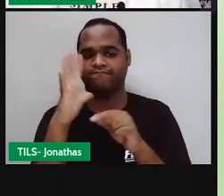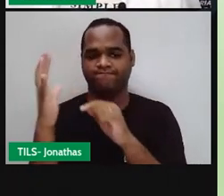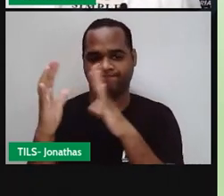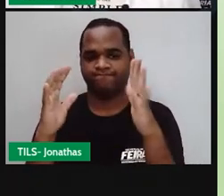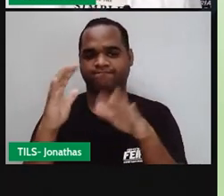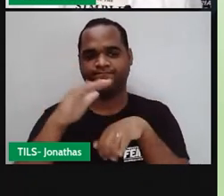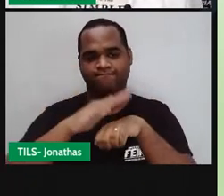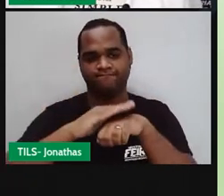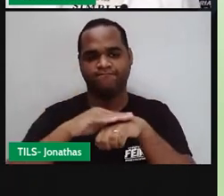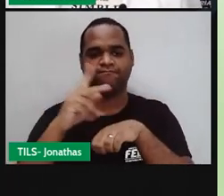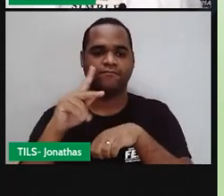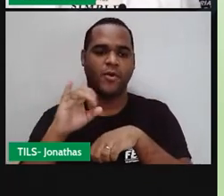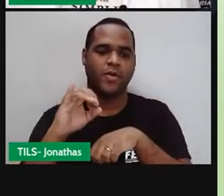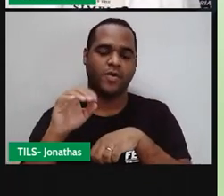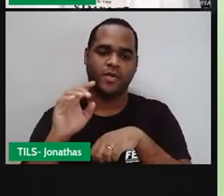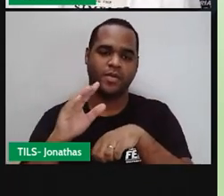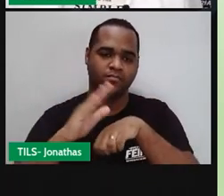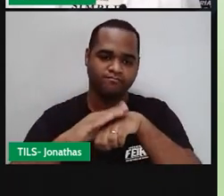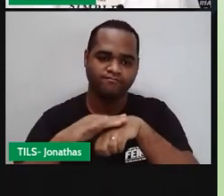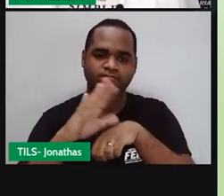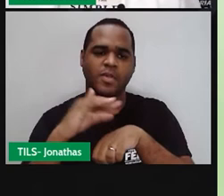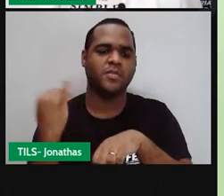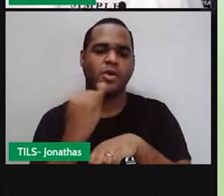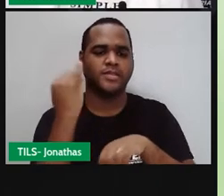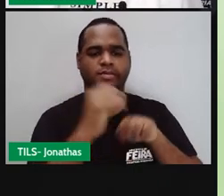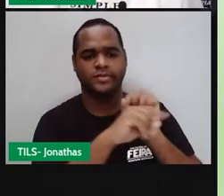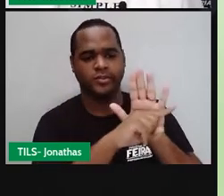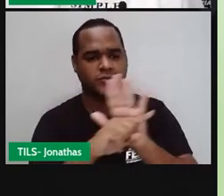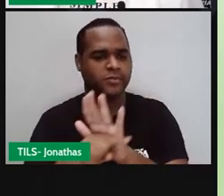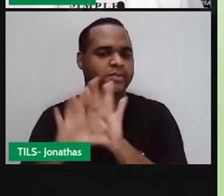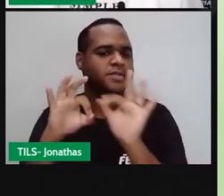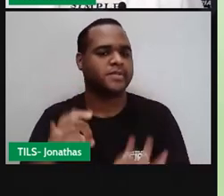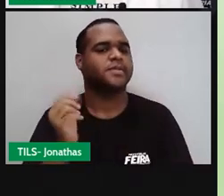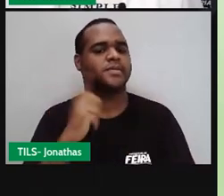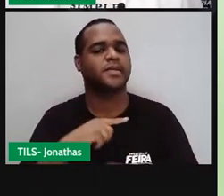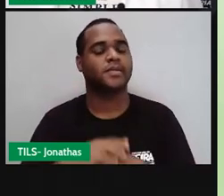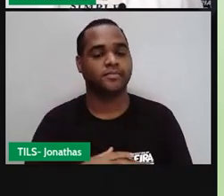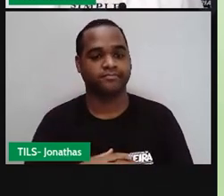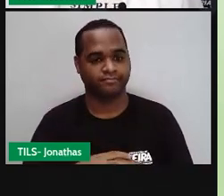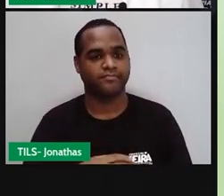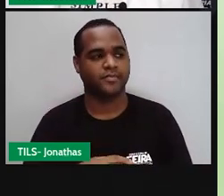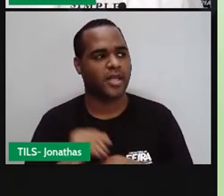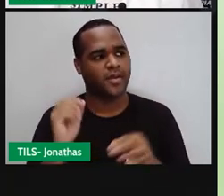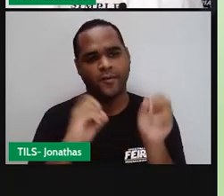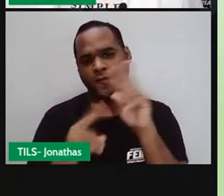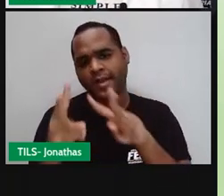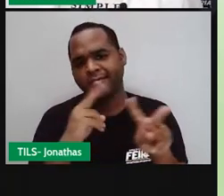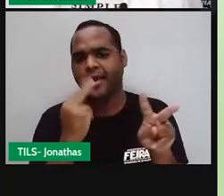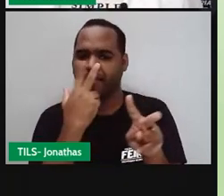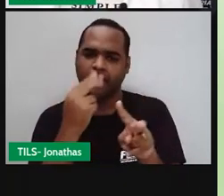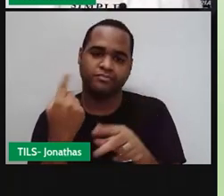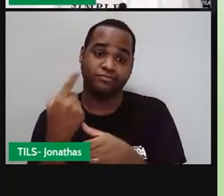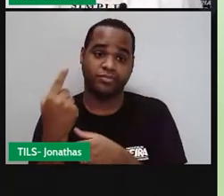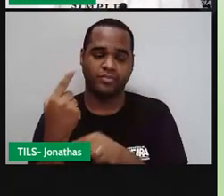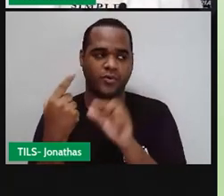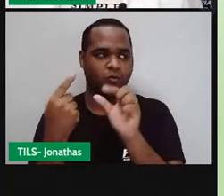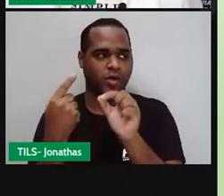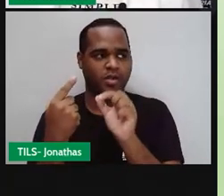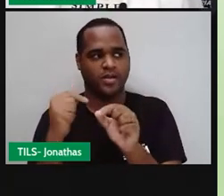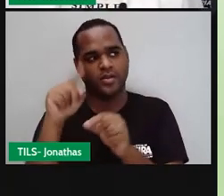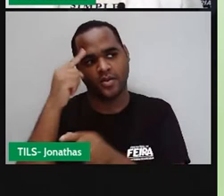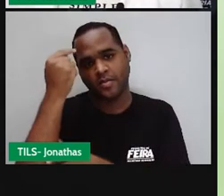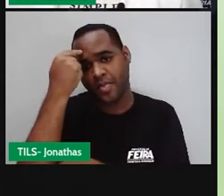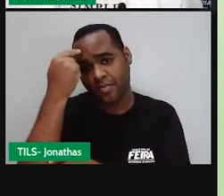quando a gente passa a ter essa perda cumulativa, né, dessa quantidade de árvore. A primeira coisa é, a gente já pensa